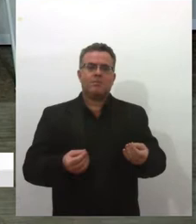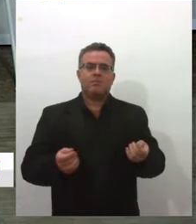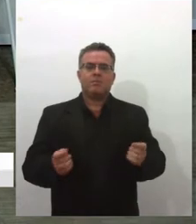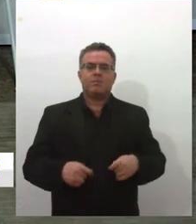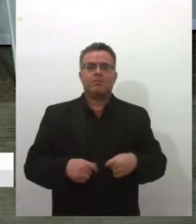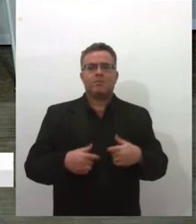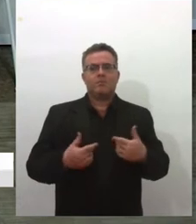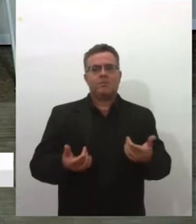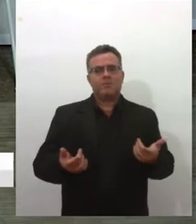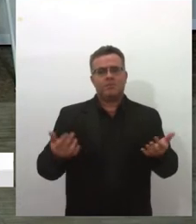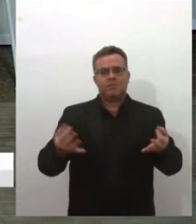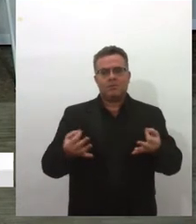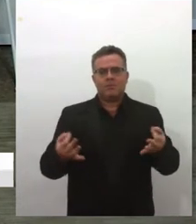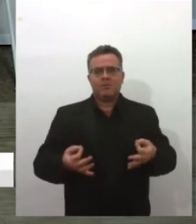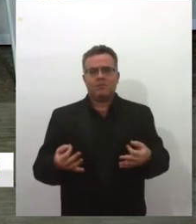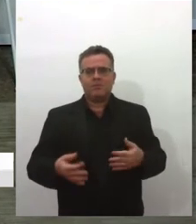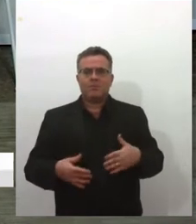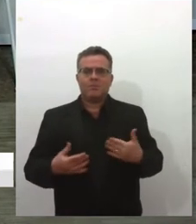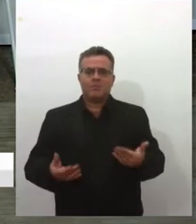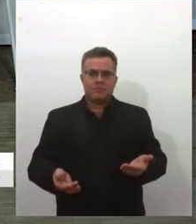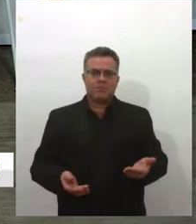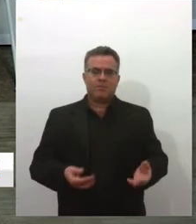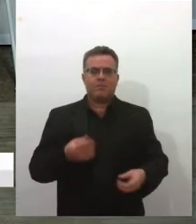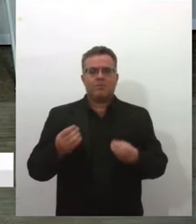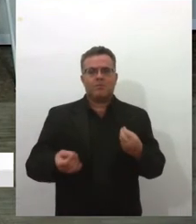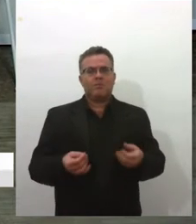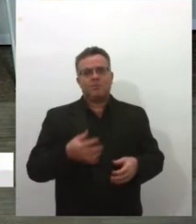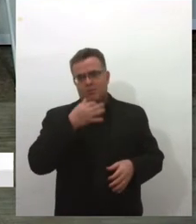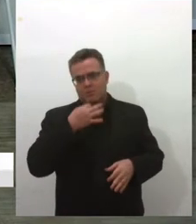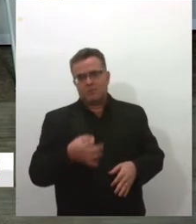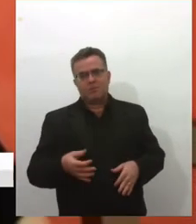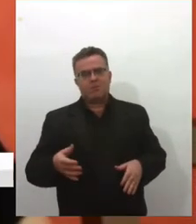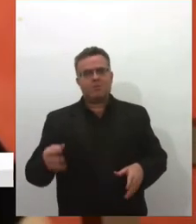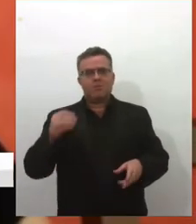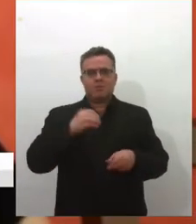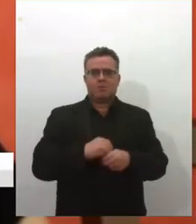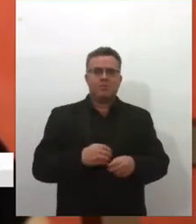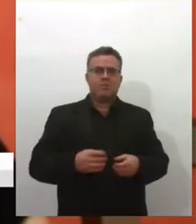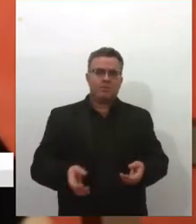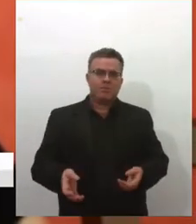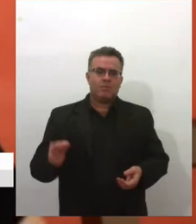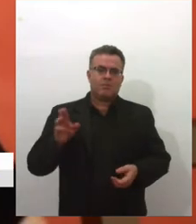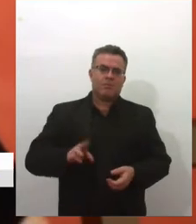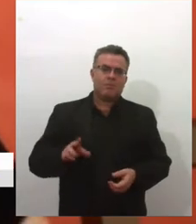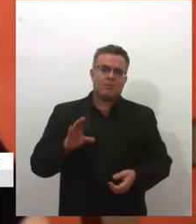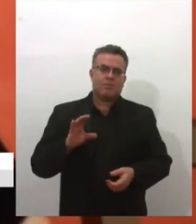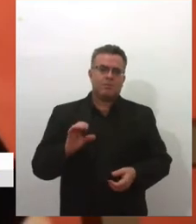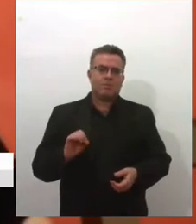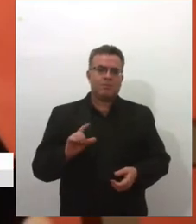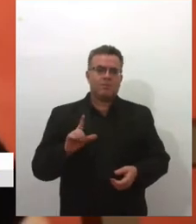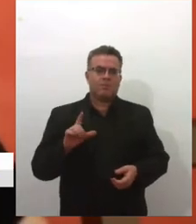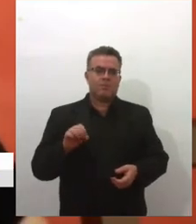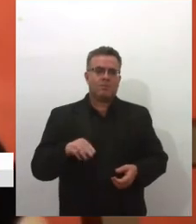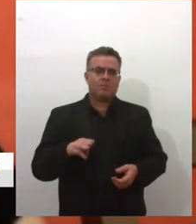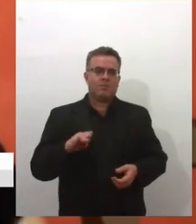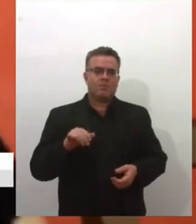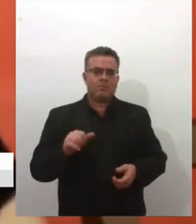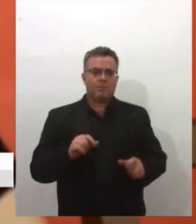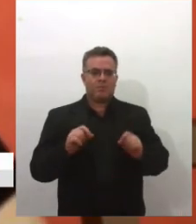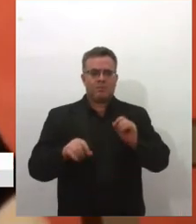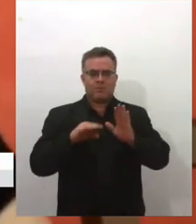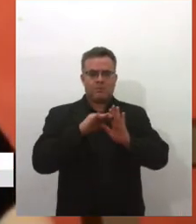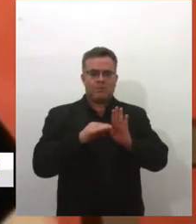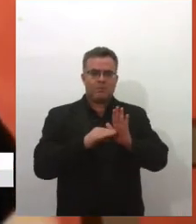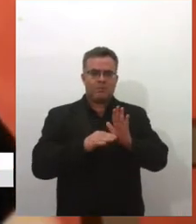Não, não está correta, e eu acho que assim, dentro da Universidade de Colômbia, eles têm alguns programas, né, que eles